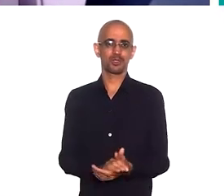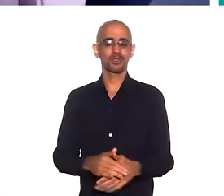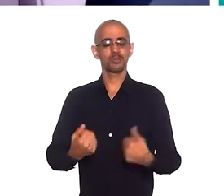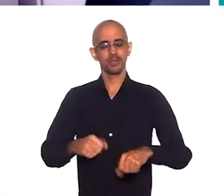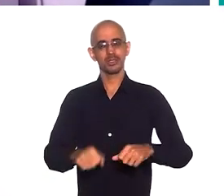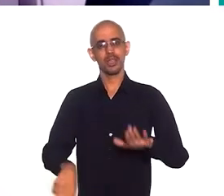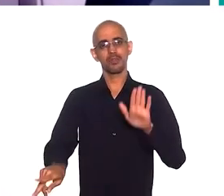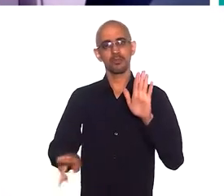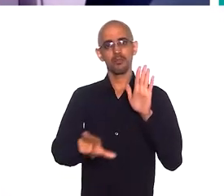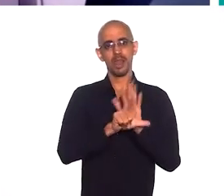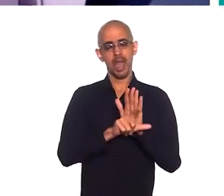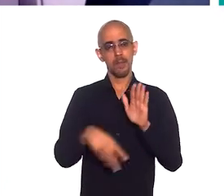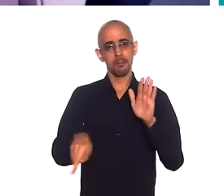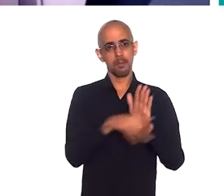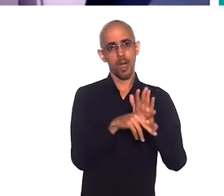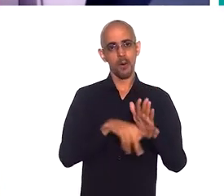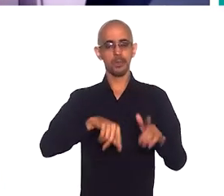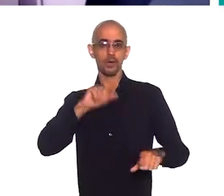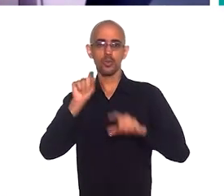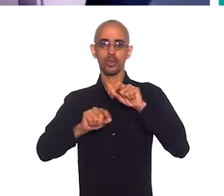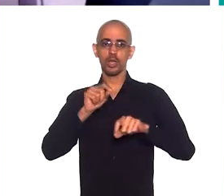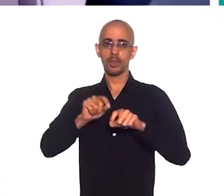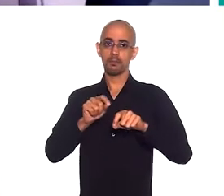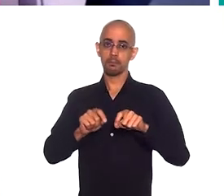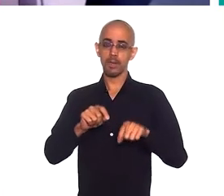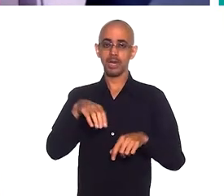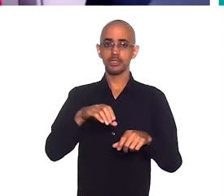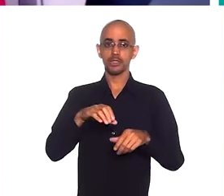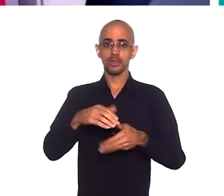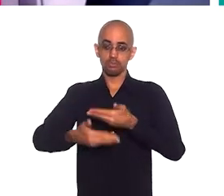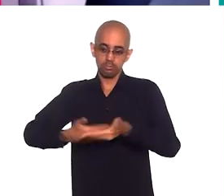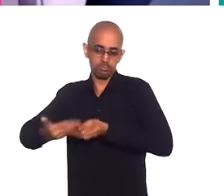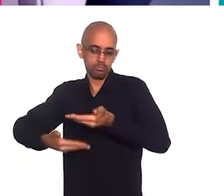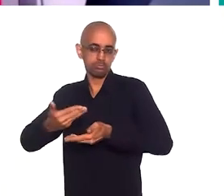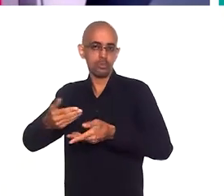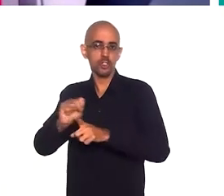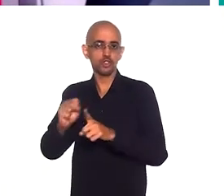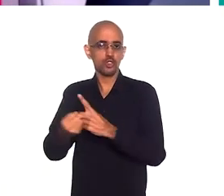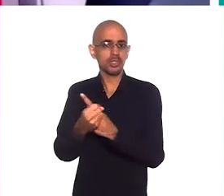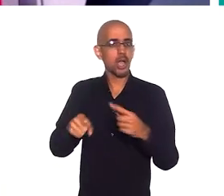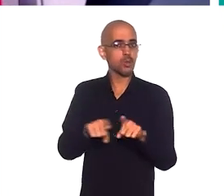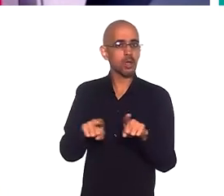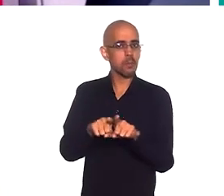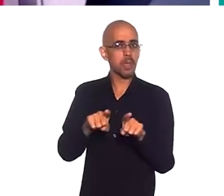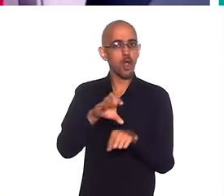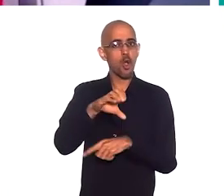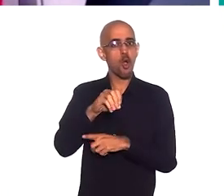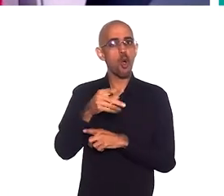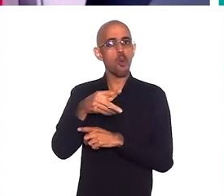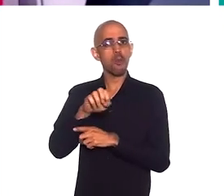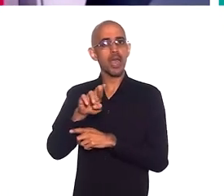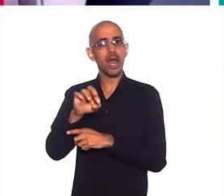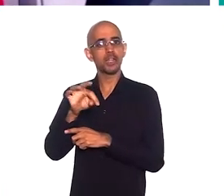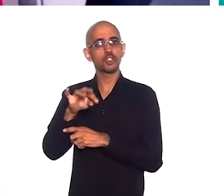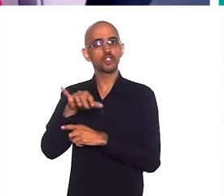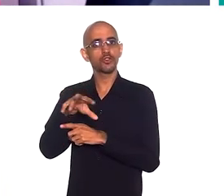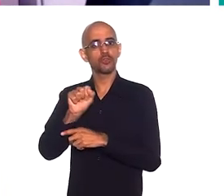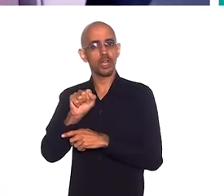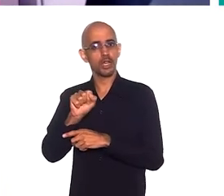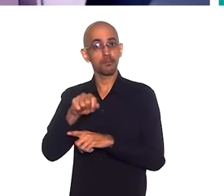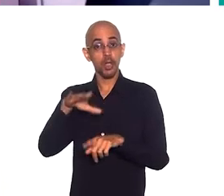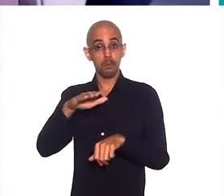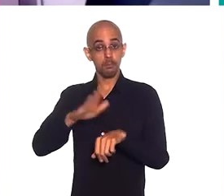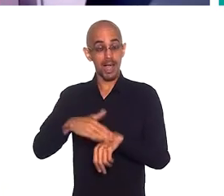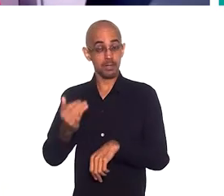ter uma legislação própria para as cooperativas sociais, entendeu? E outra coisa, as